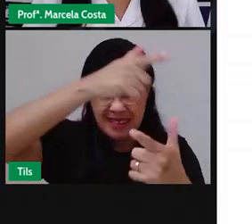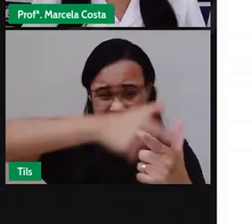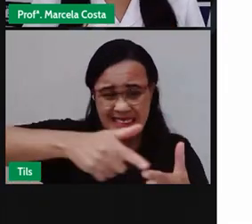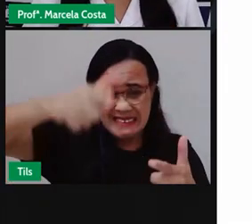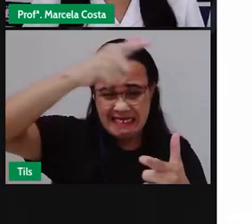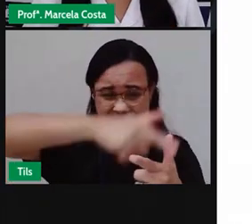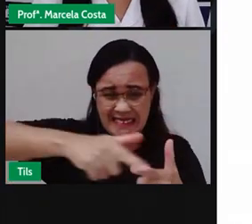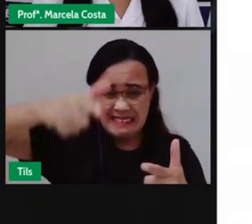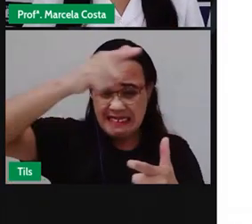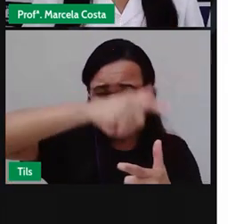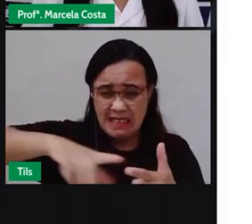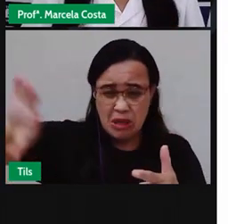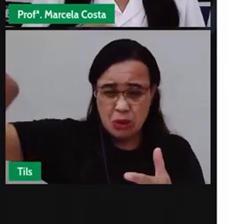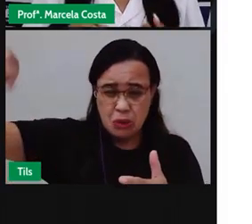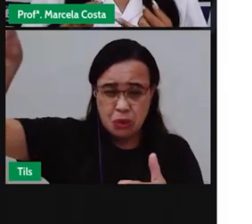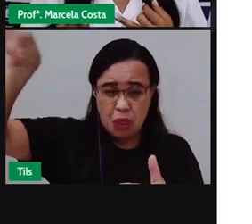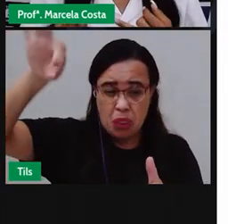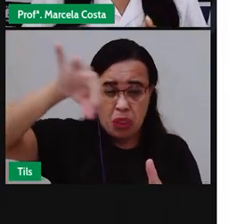mosquitos,